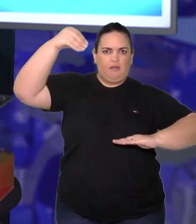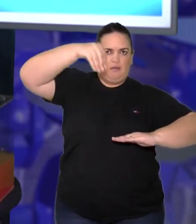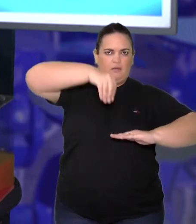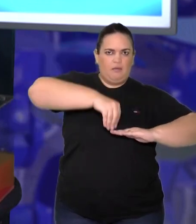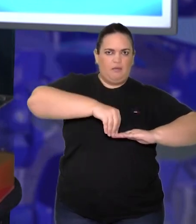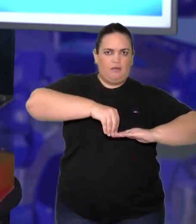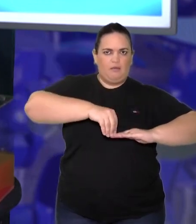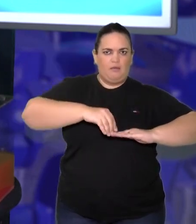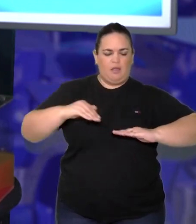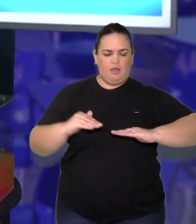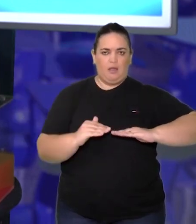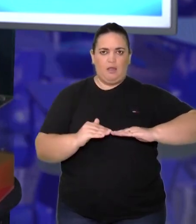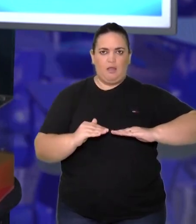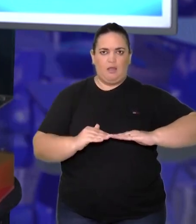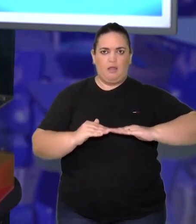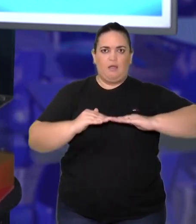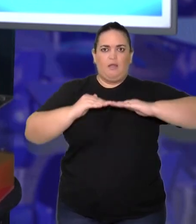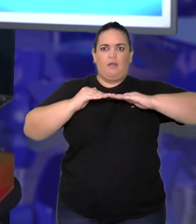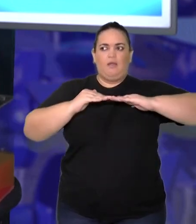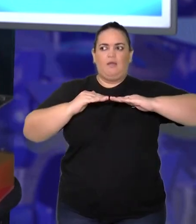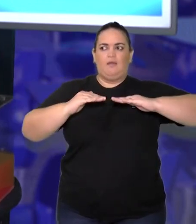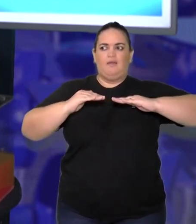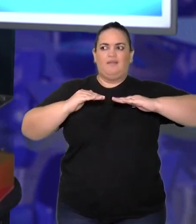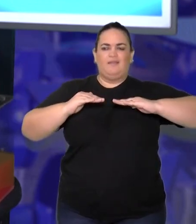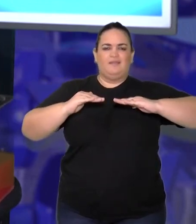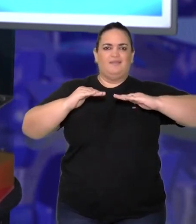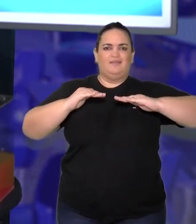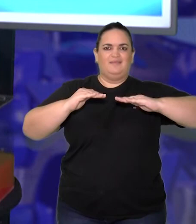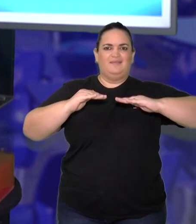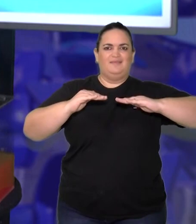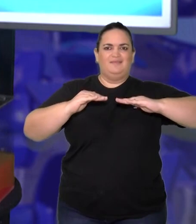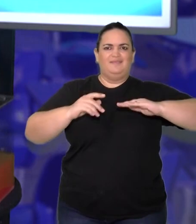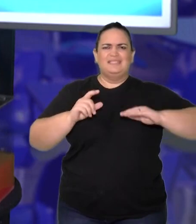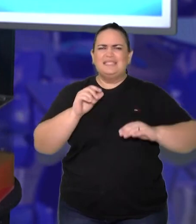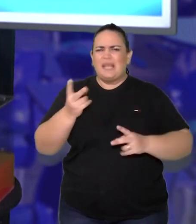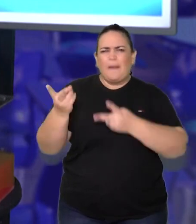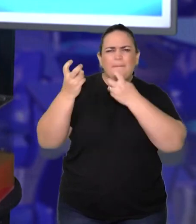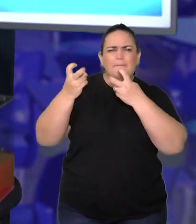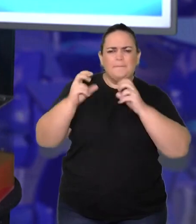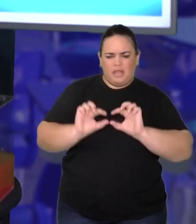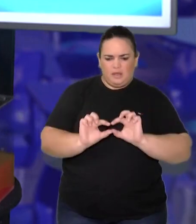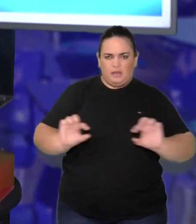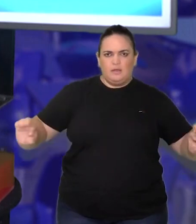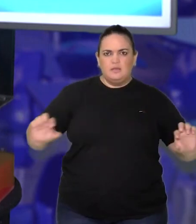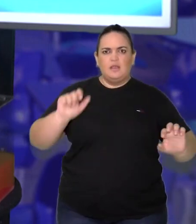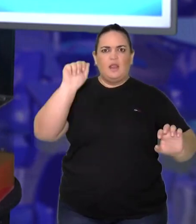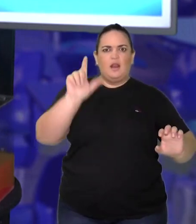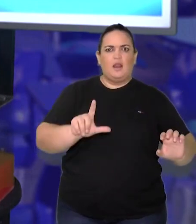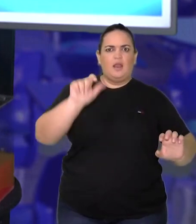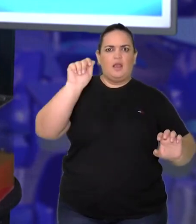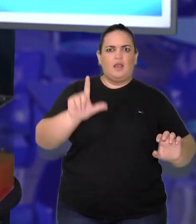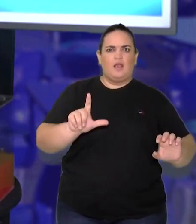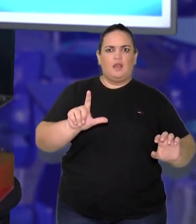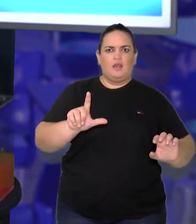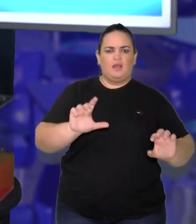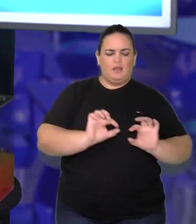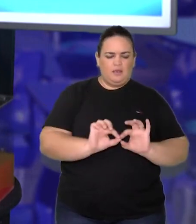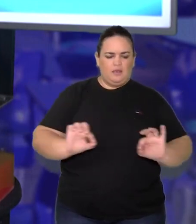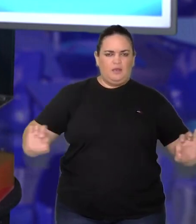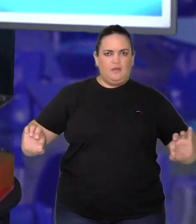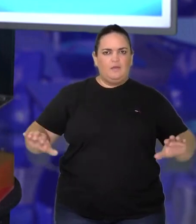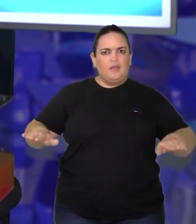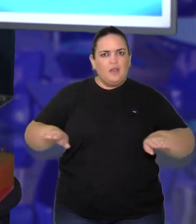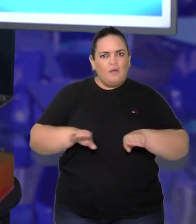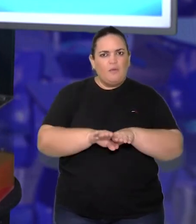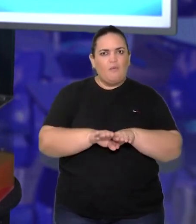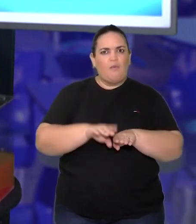aqui para frente. Então a gente consegue perceber que houve um pequeno deslocamento,